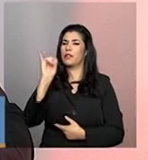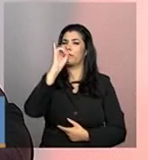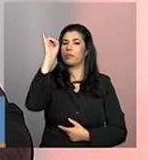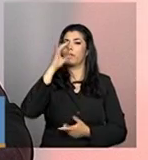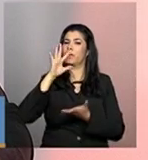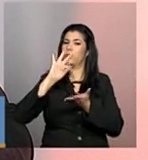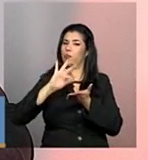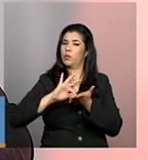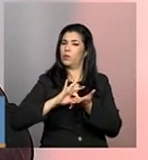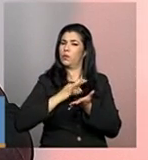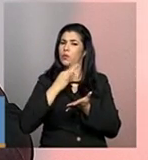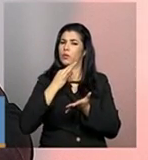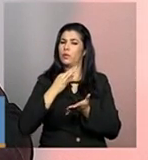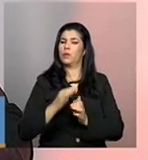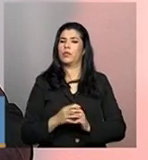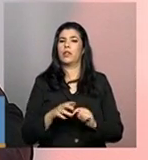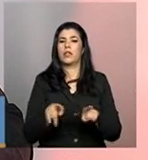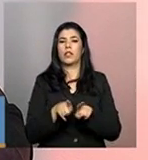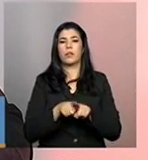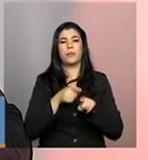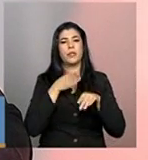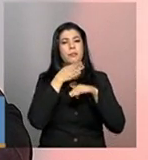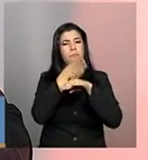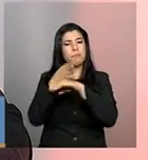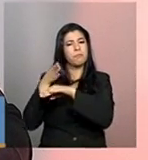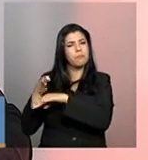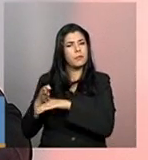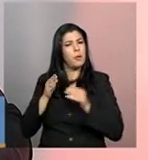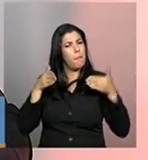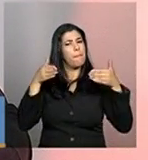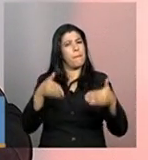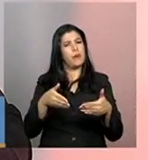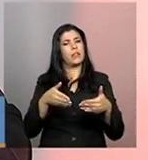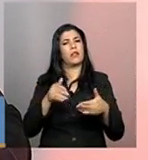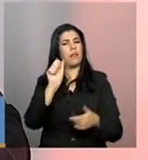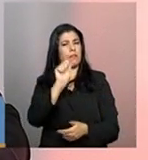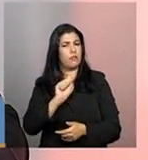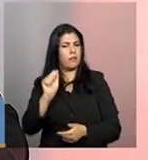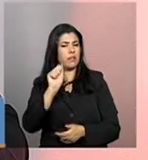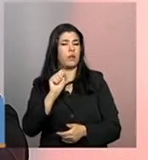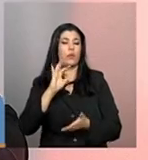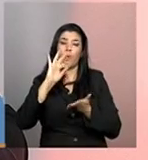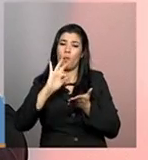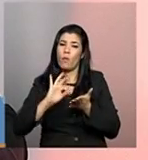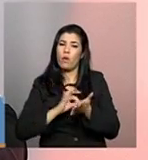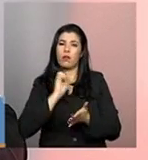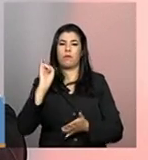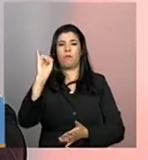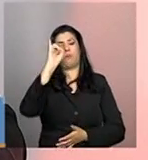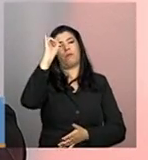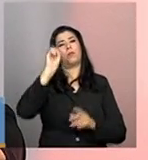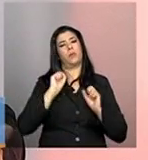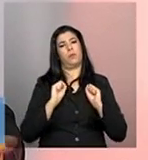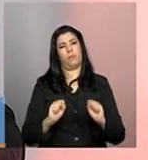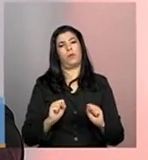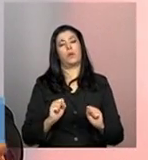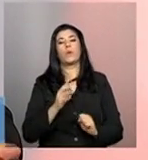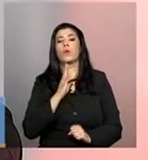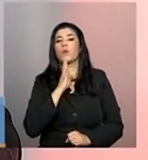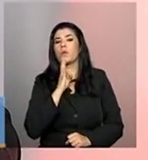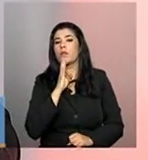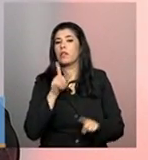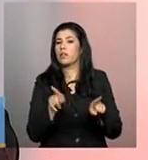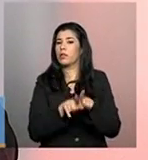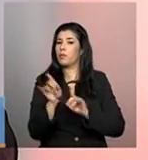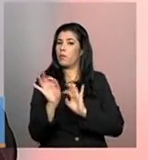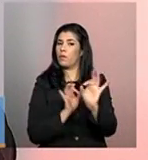cadastro e da participação das entidades nesse processo todo. O cadastro vai ser essencial para que a gente possa conhecer e